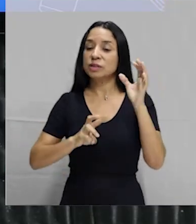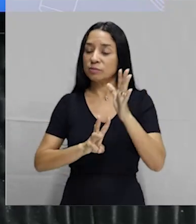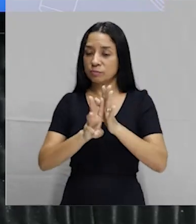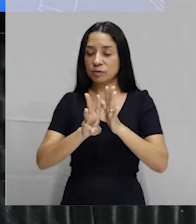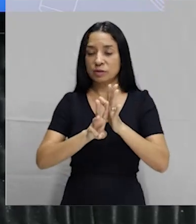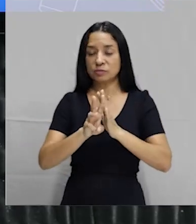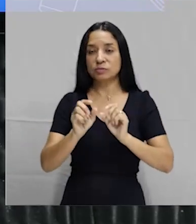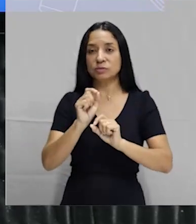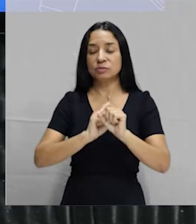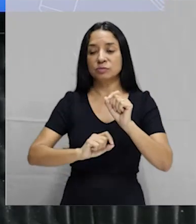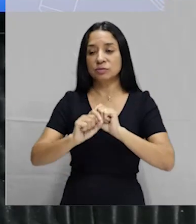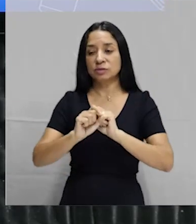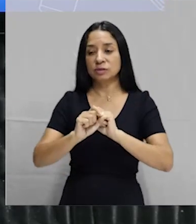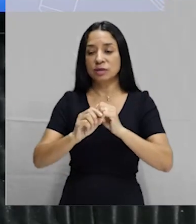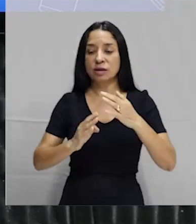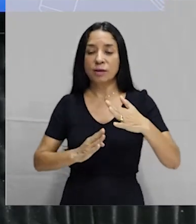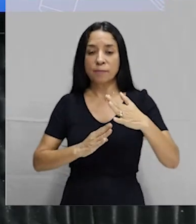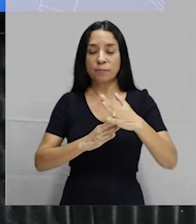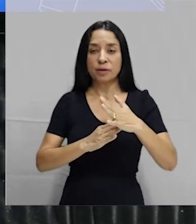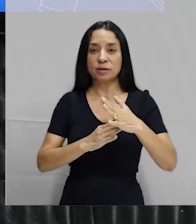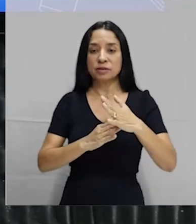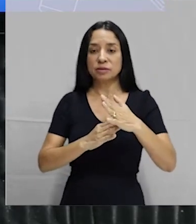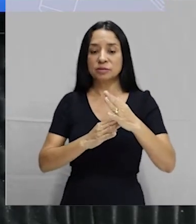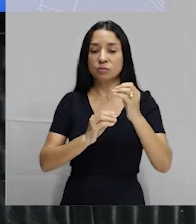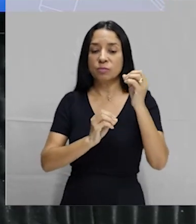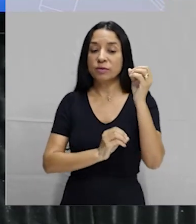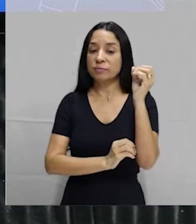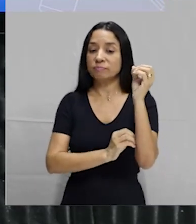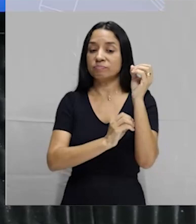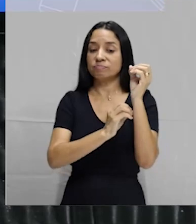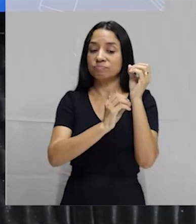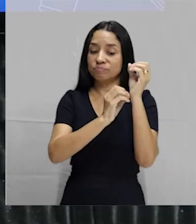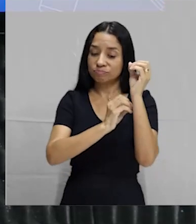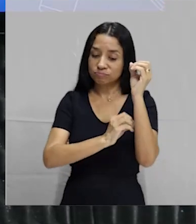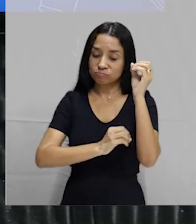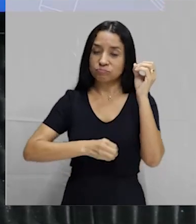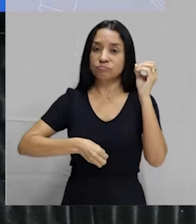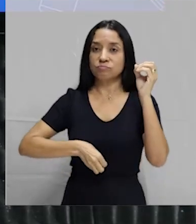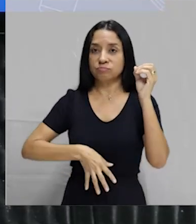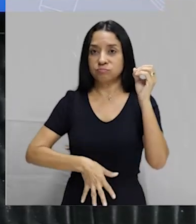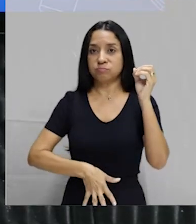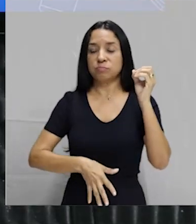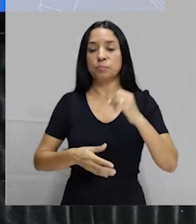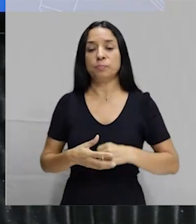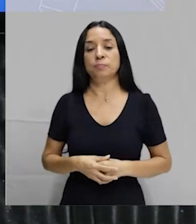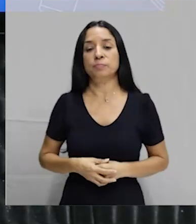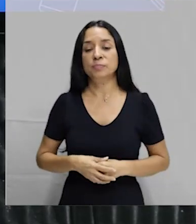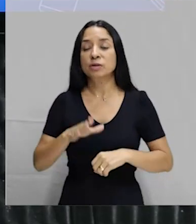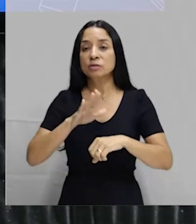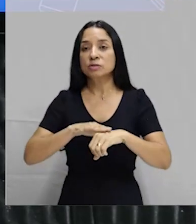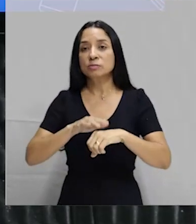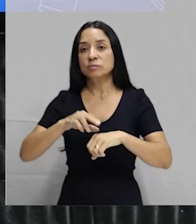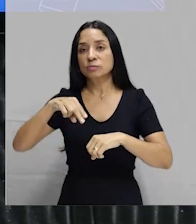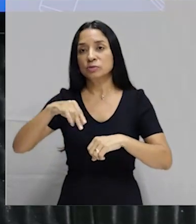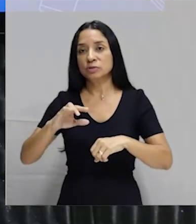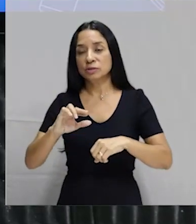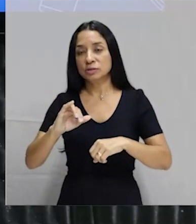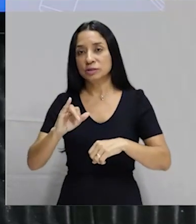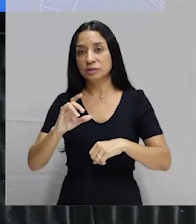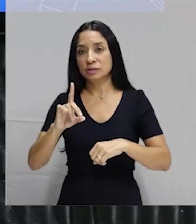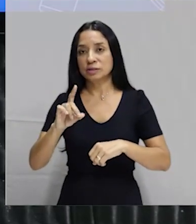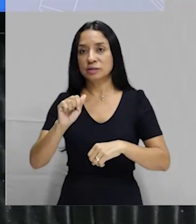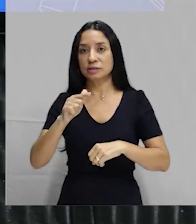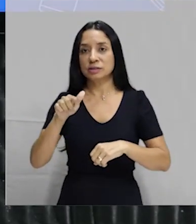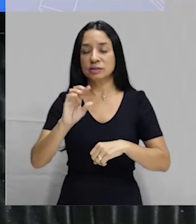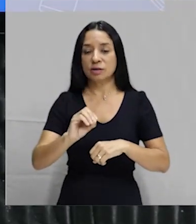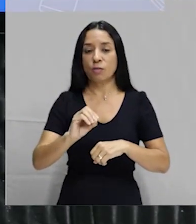que impedem essa implantação, que a gente chama de nidação. E aí, nós temos também métodos